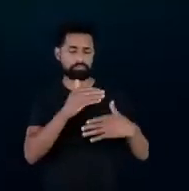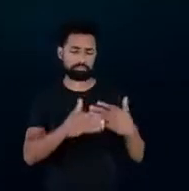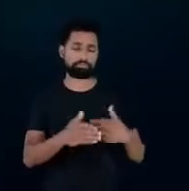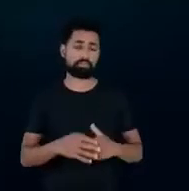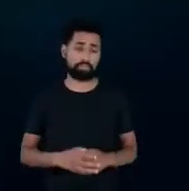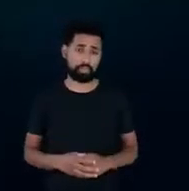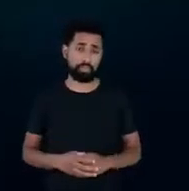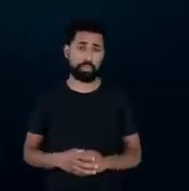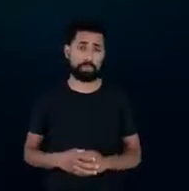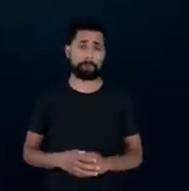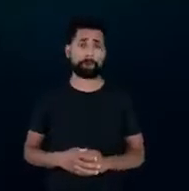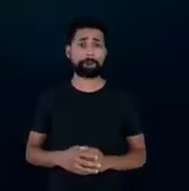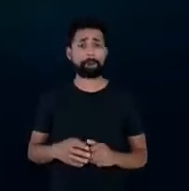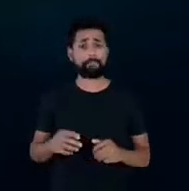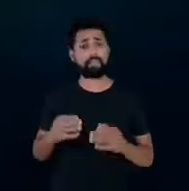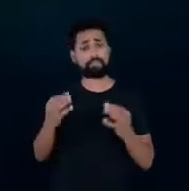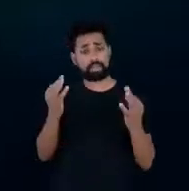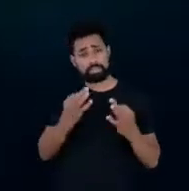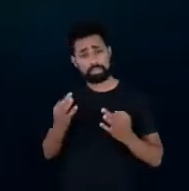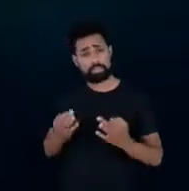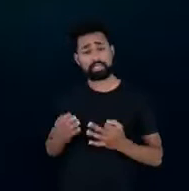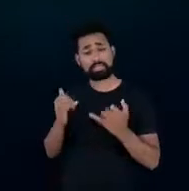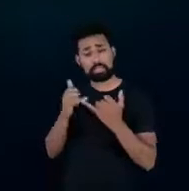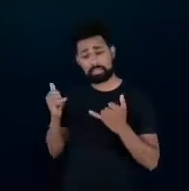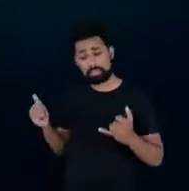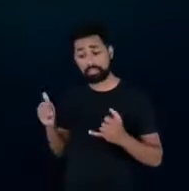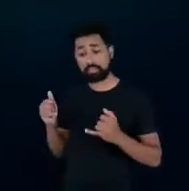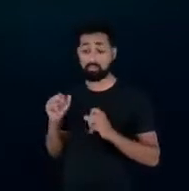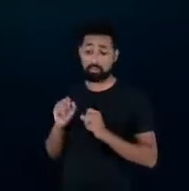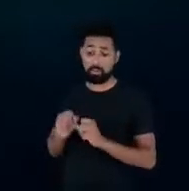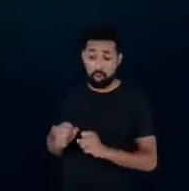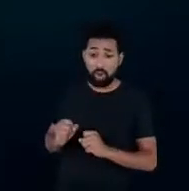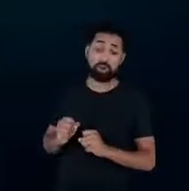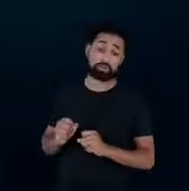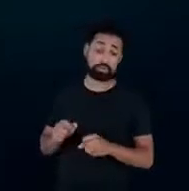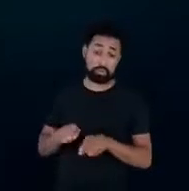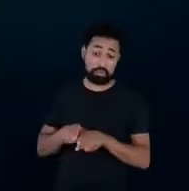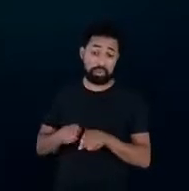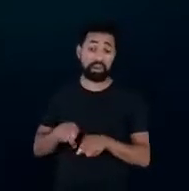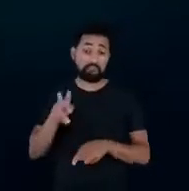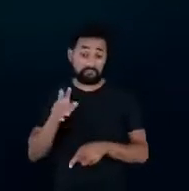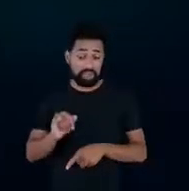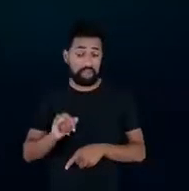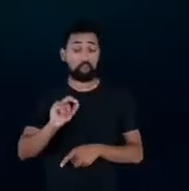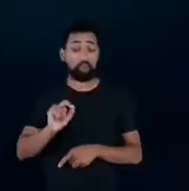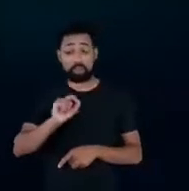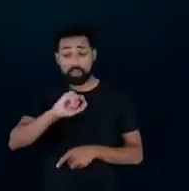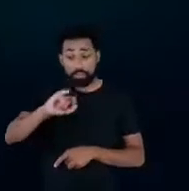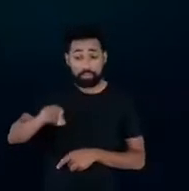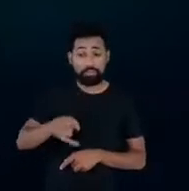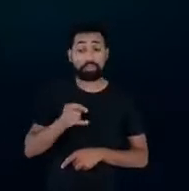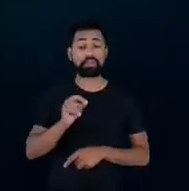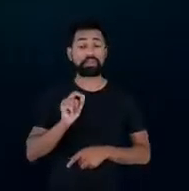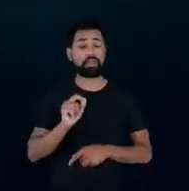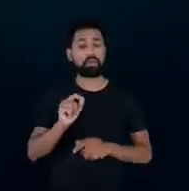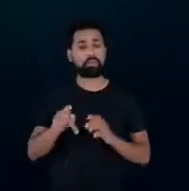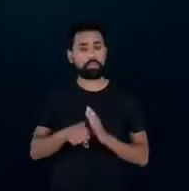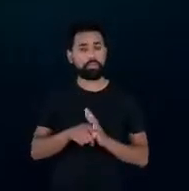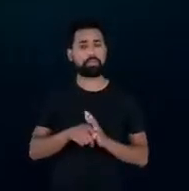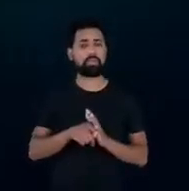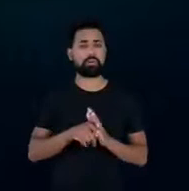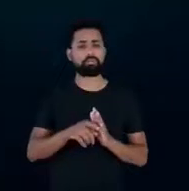a eficiência energética ela pode e vai se aproveitar muito dessa questão da digitalização para